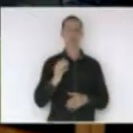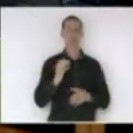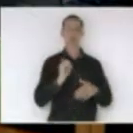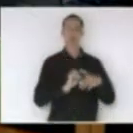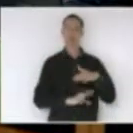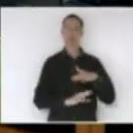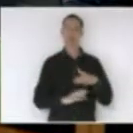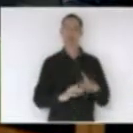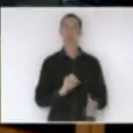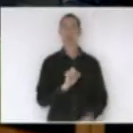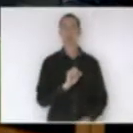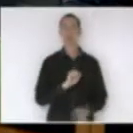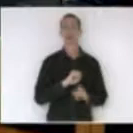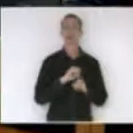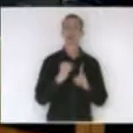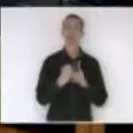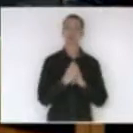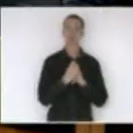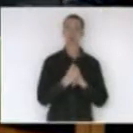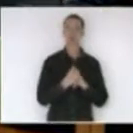Zeca, do PT em Mato Grosso.